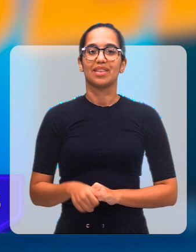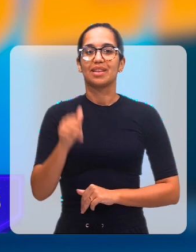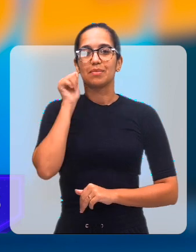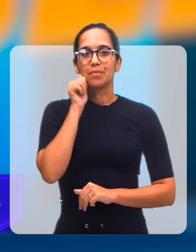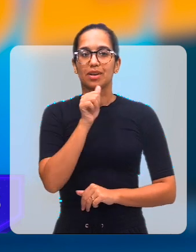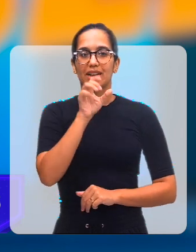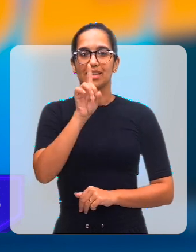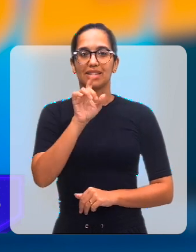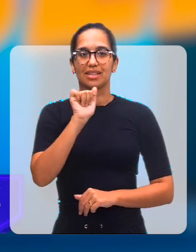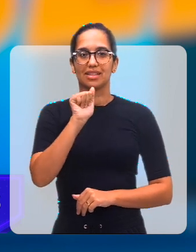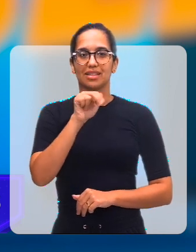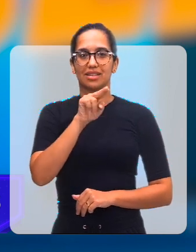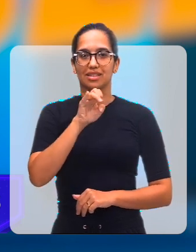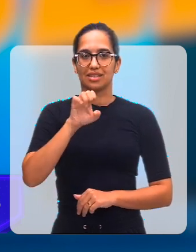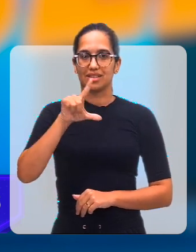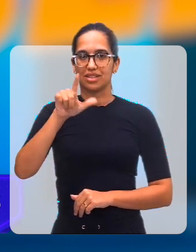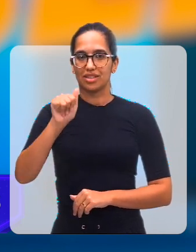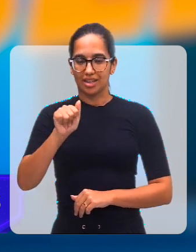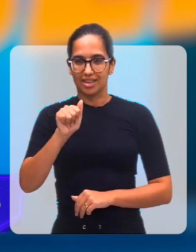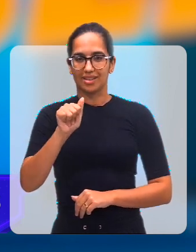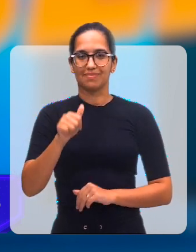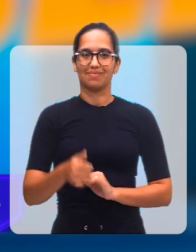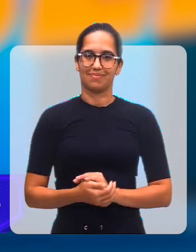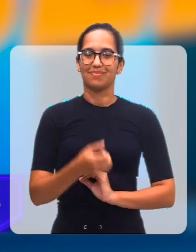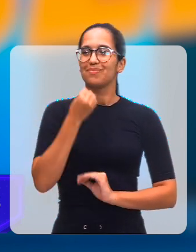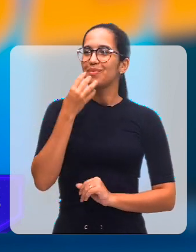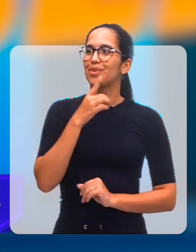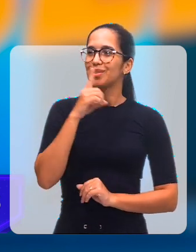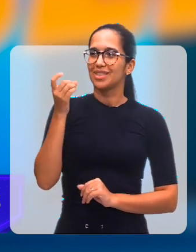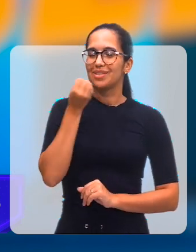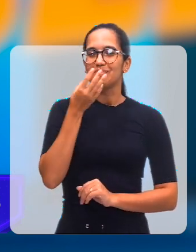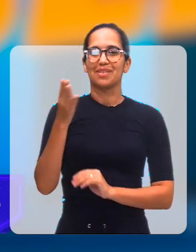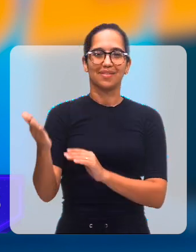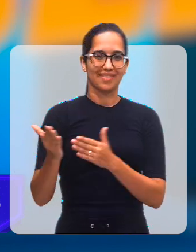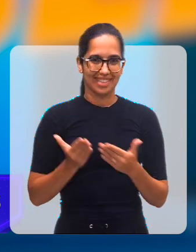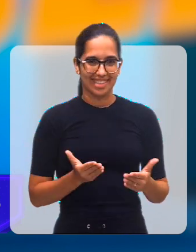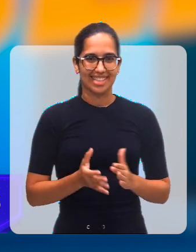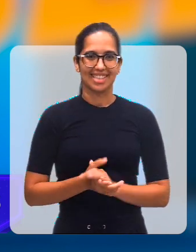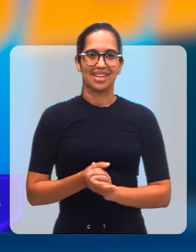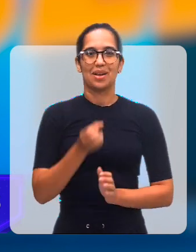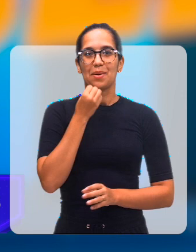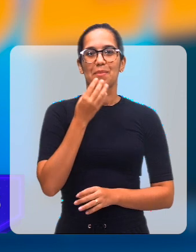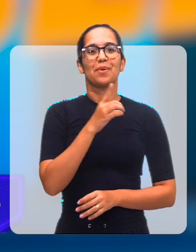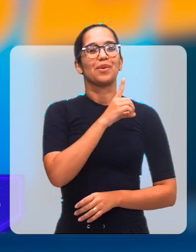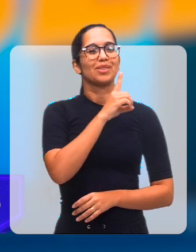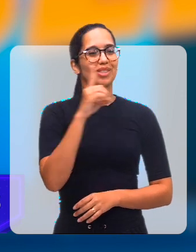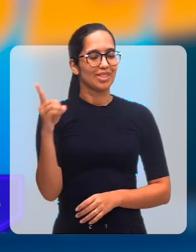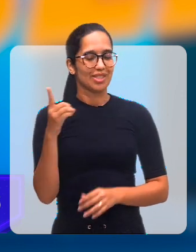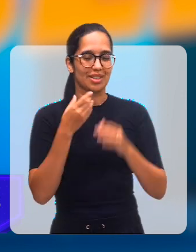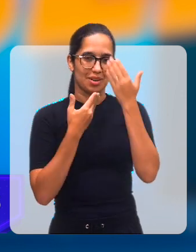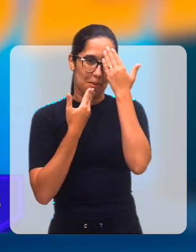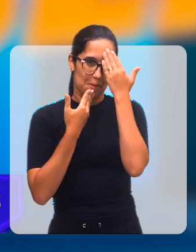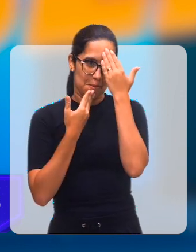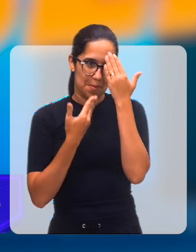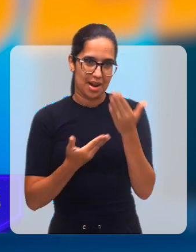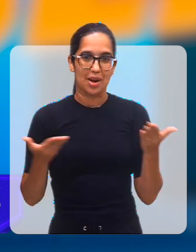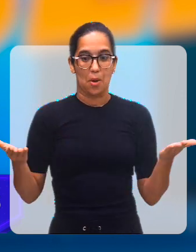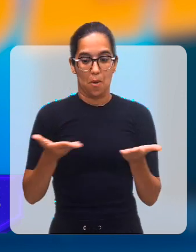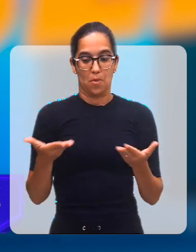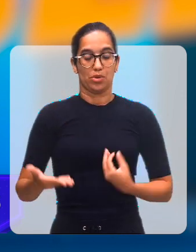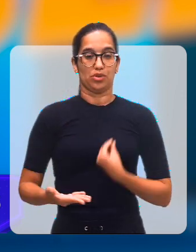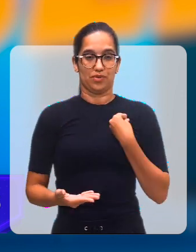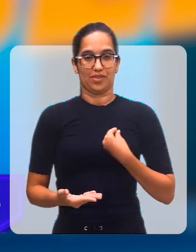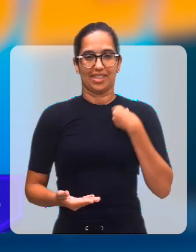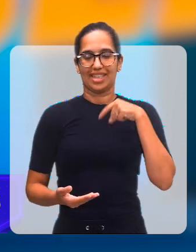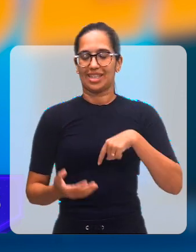mesmo, com C, Daniela Escócio. Daniela, bom dia, seja bem-vinda. Bom dia, Francisco.